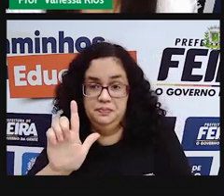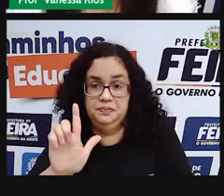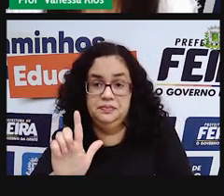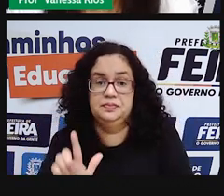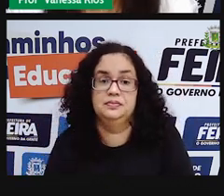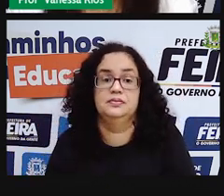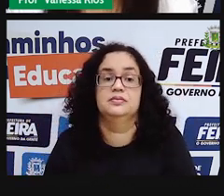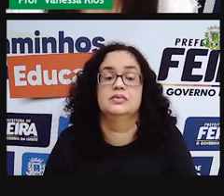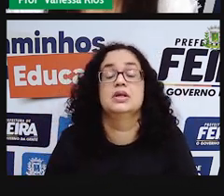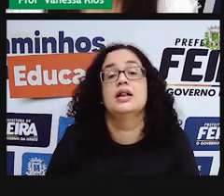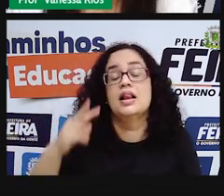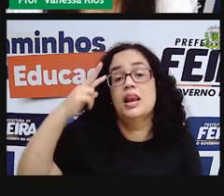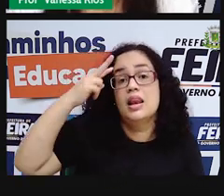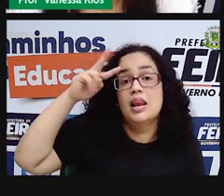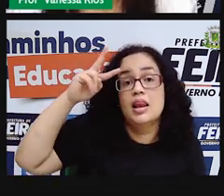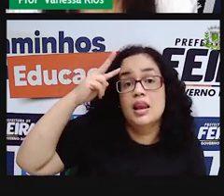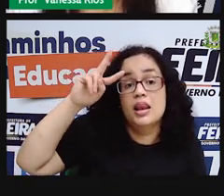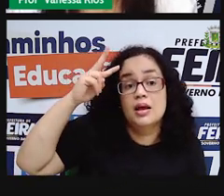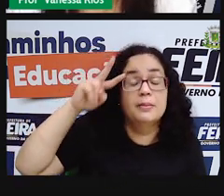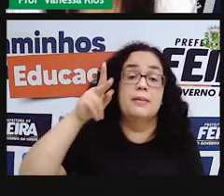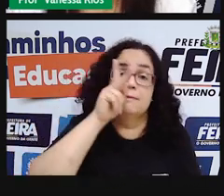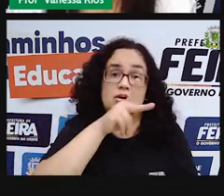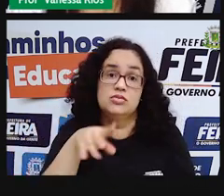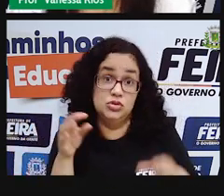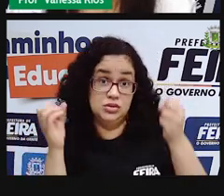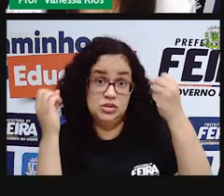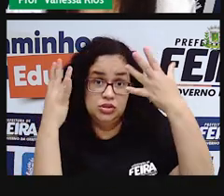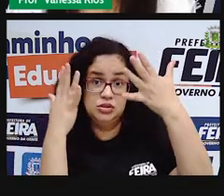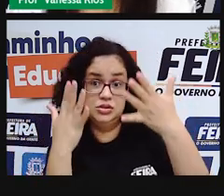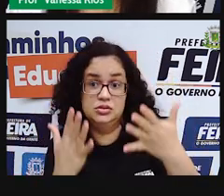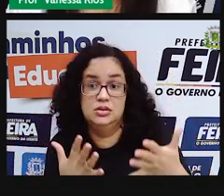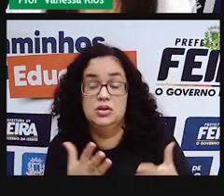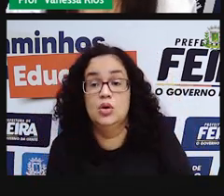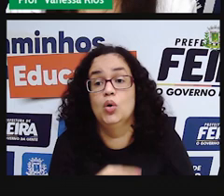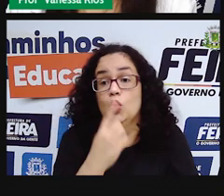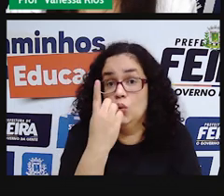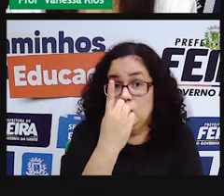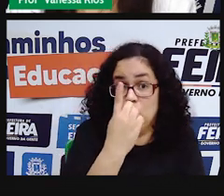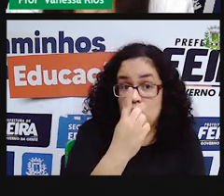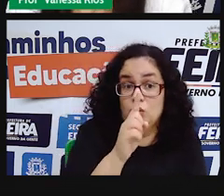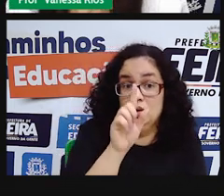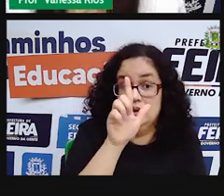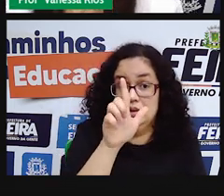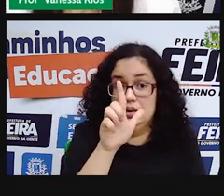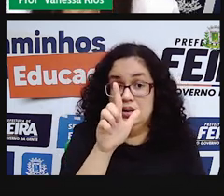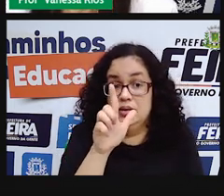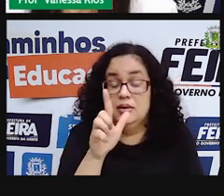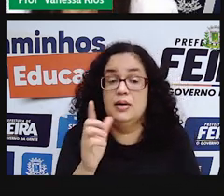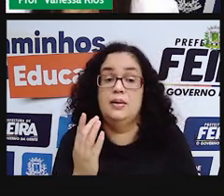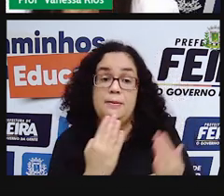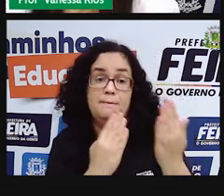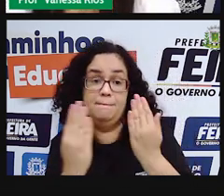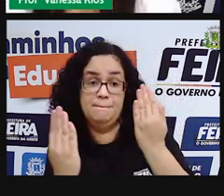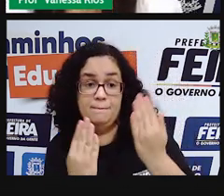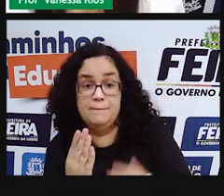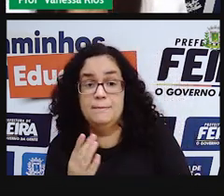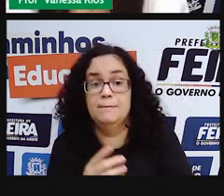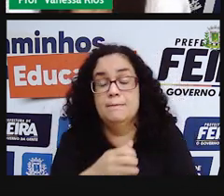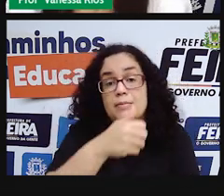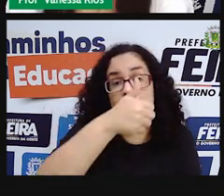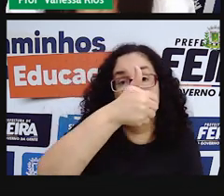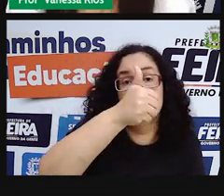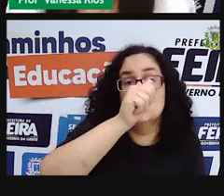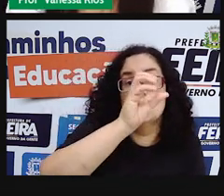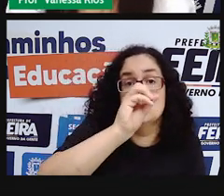a gente lembra lá, a PRO já explicou sobre isso, que um litro é proporcional a mil